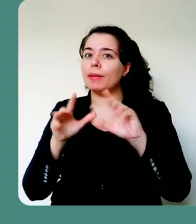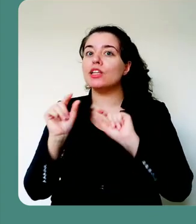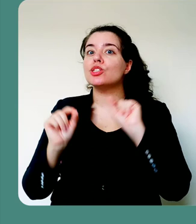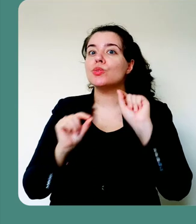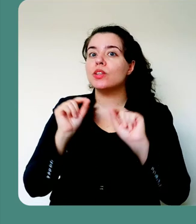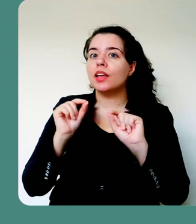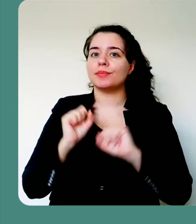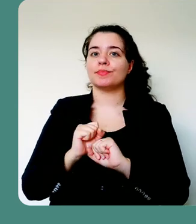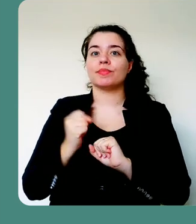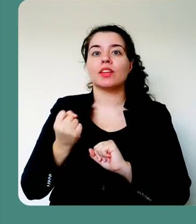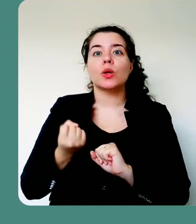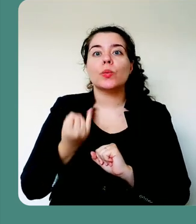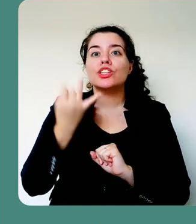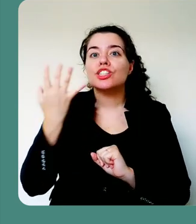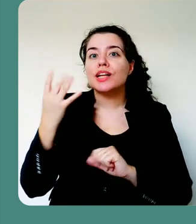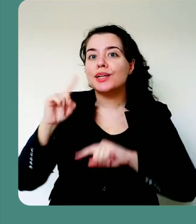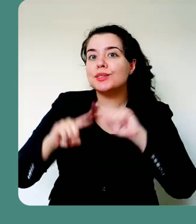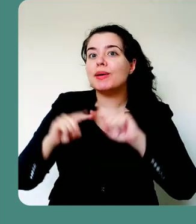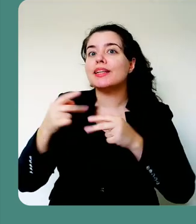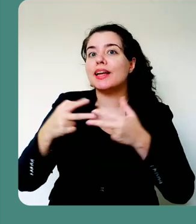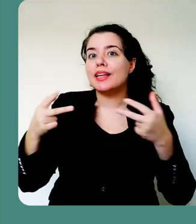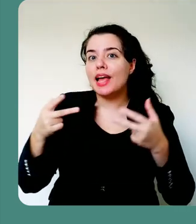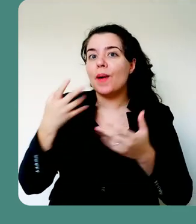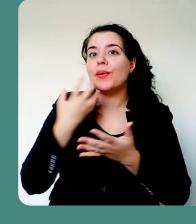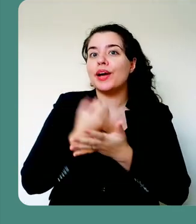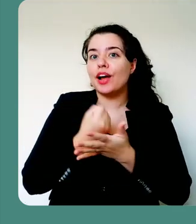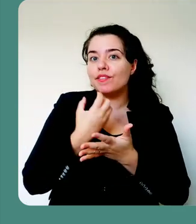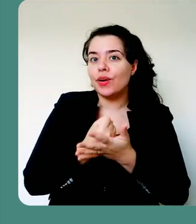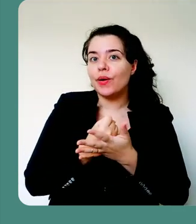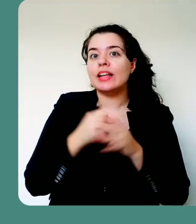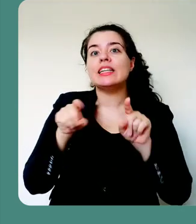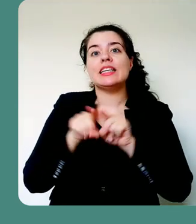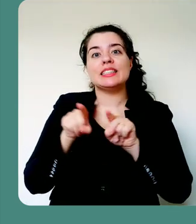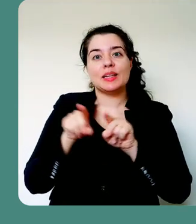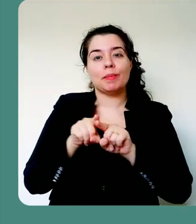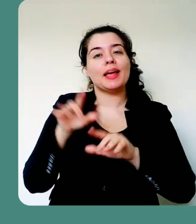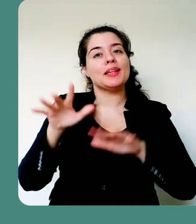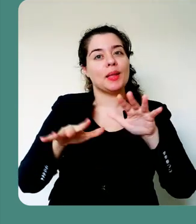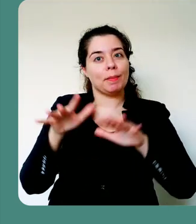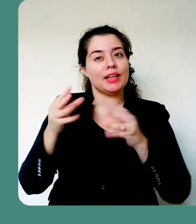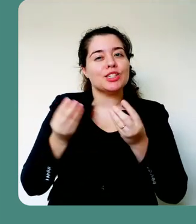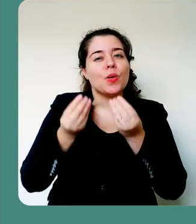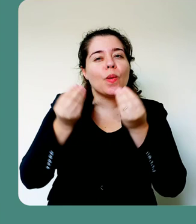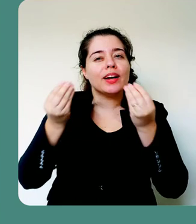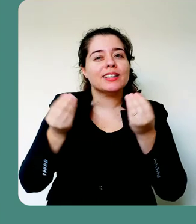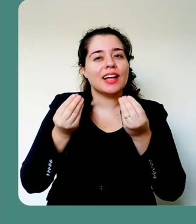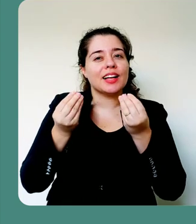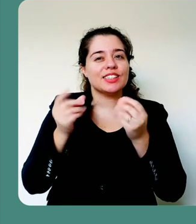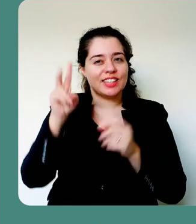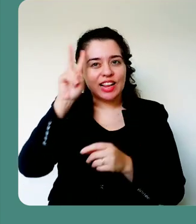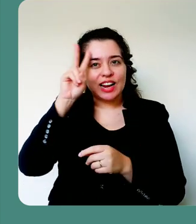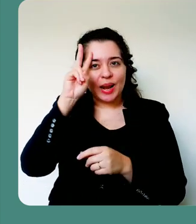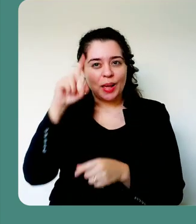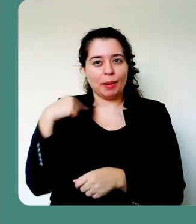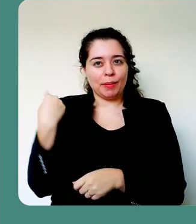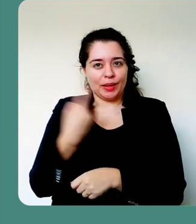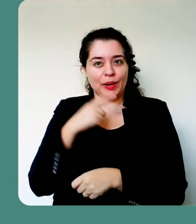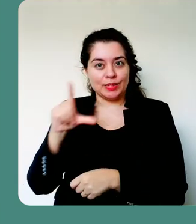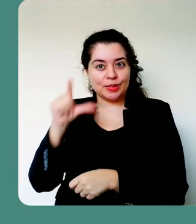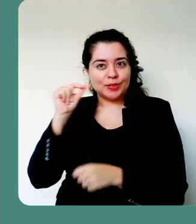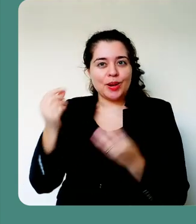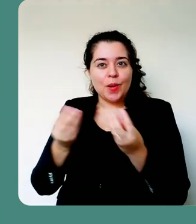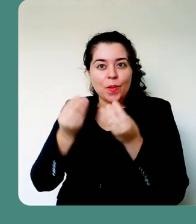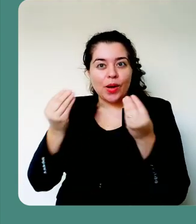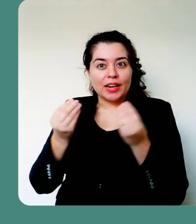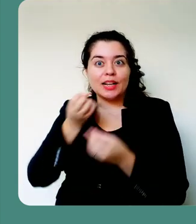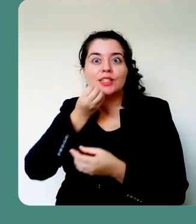e também da qualidade do vídeo que você quer. Como a gente selecionou ali um vídeo com uma alta qualidade, vai